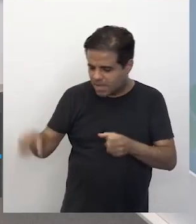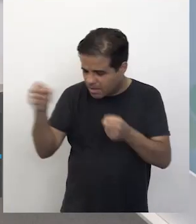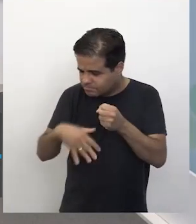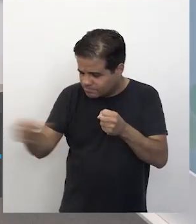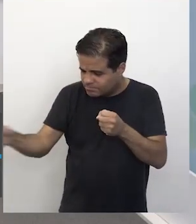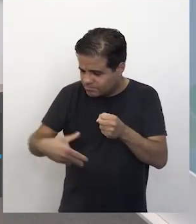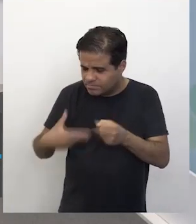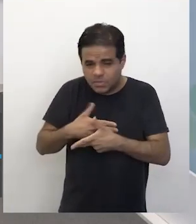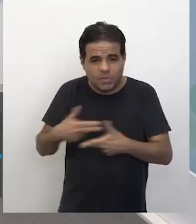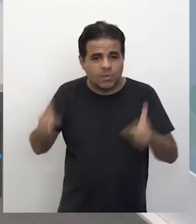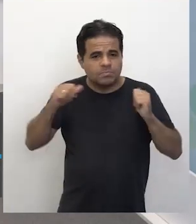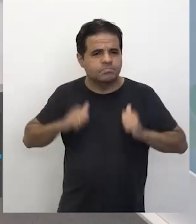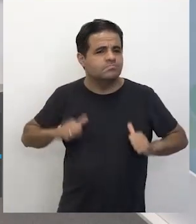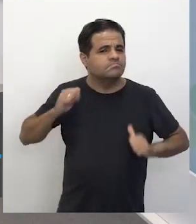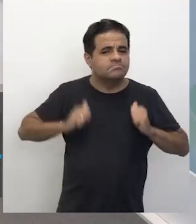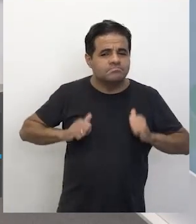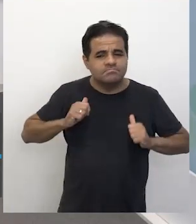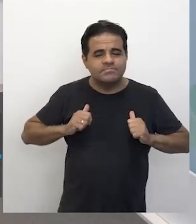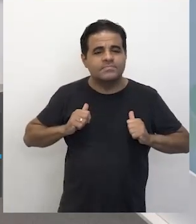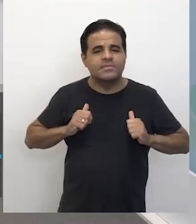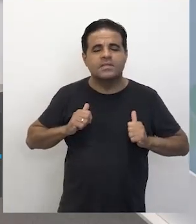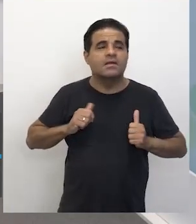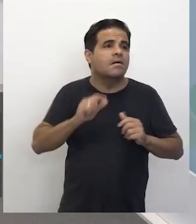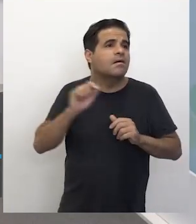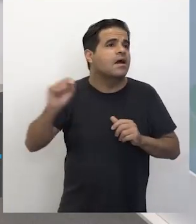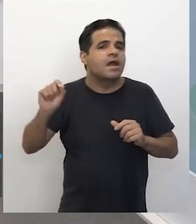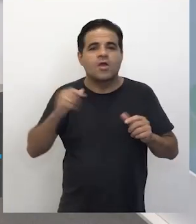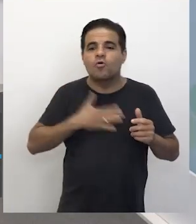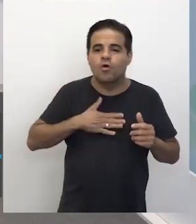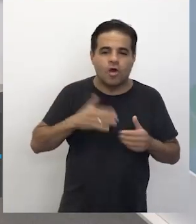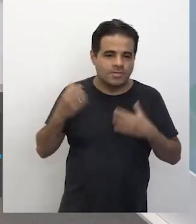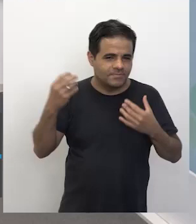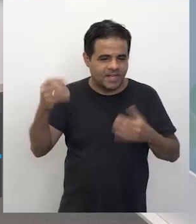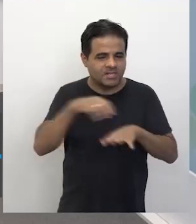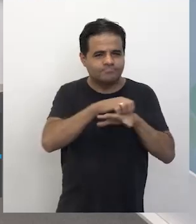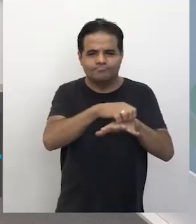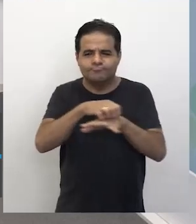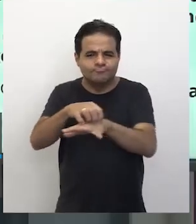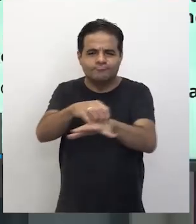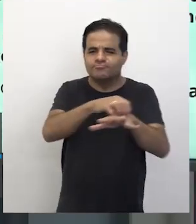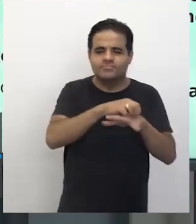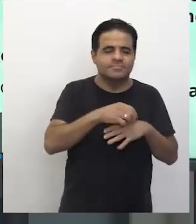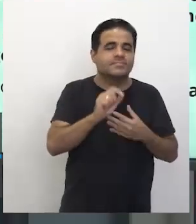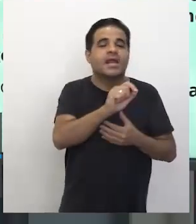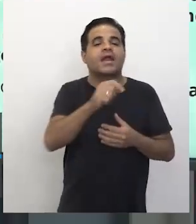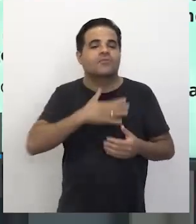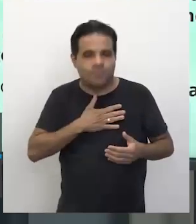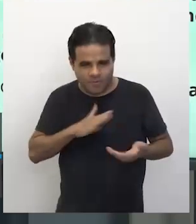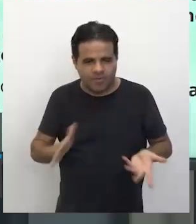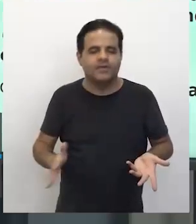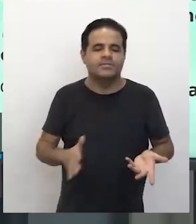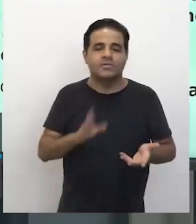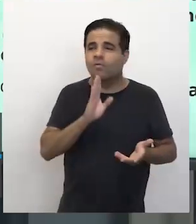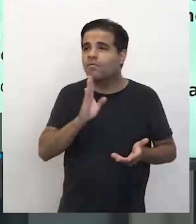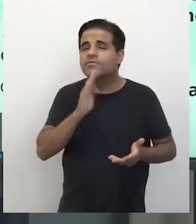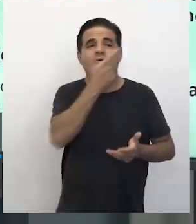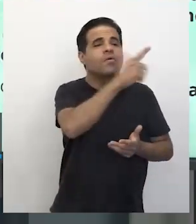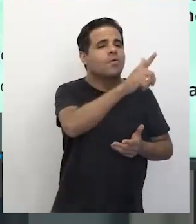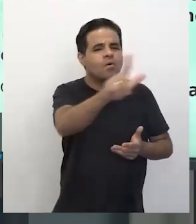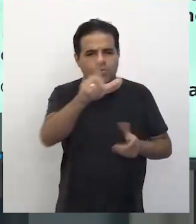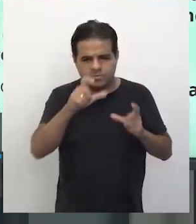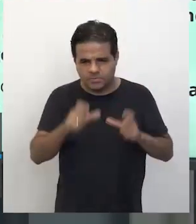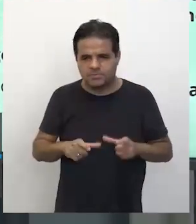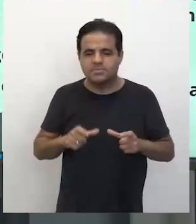mochileira. Quem é não gosta de viajar? Quem é que não gosta de fazer um turismo? Quem é que não gosta aí de conhecer outros lugares? E